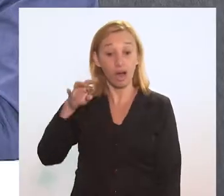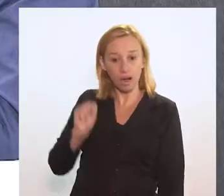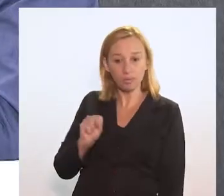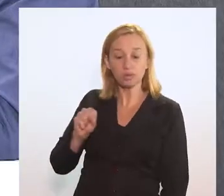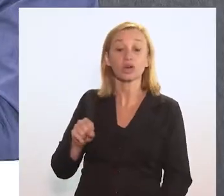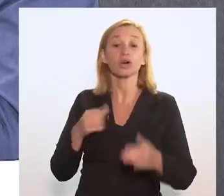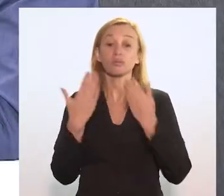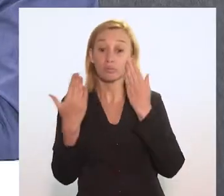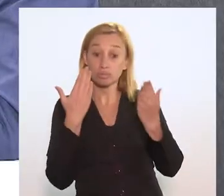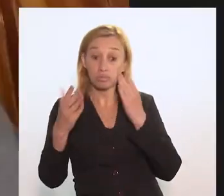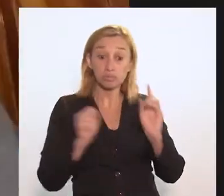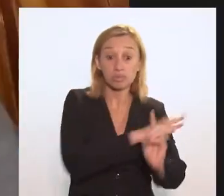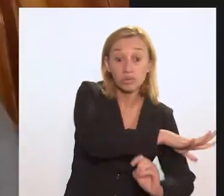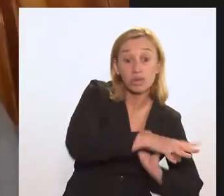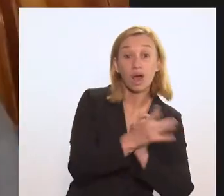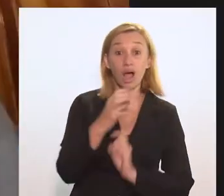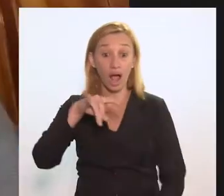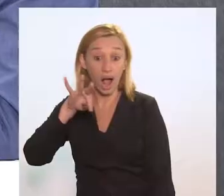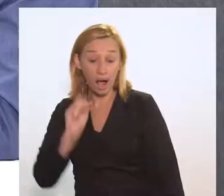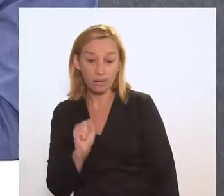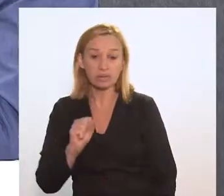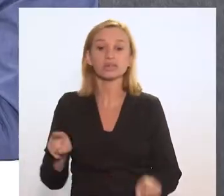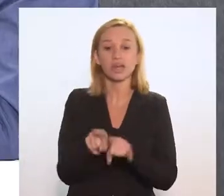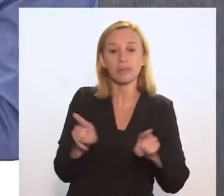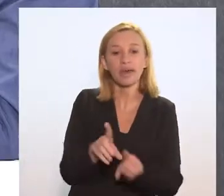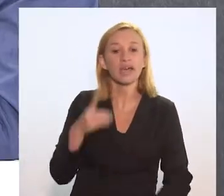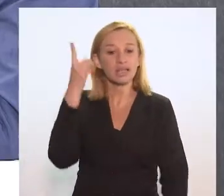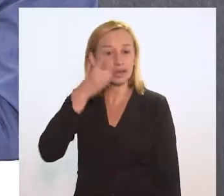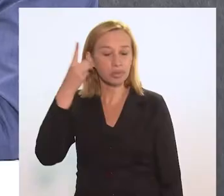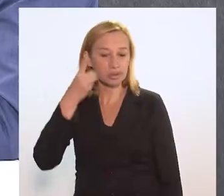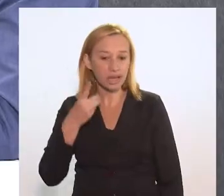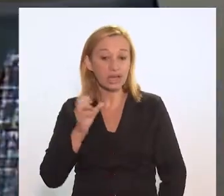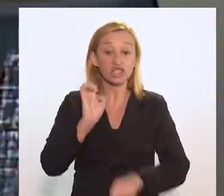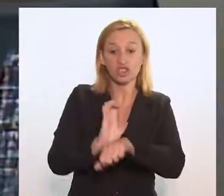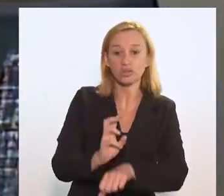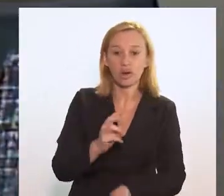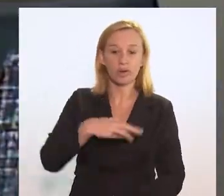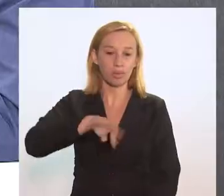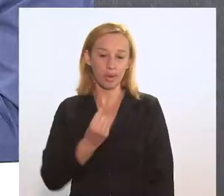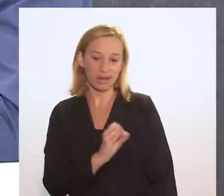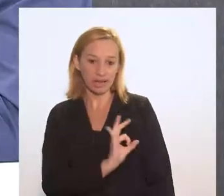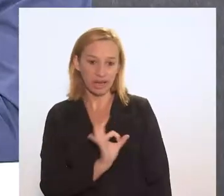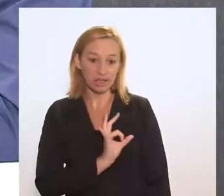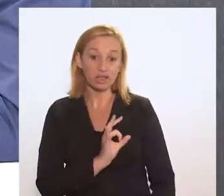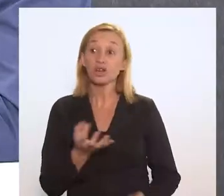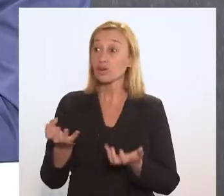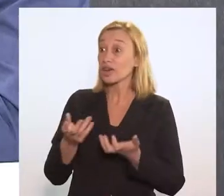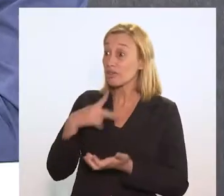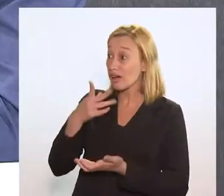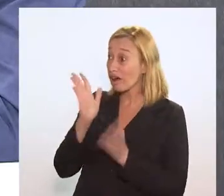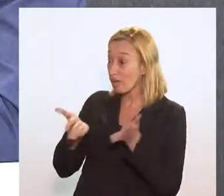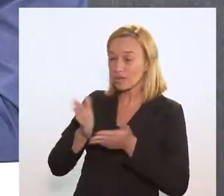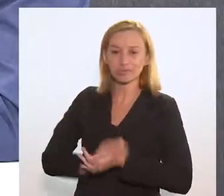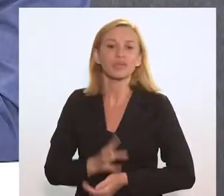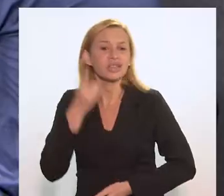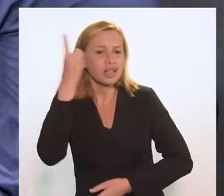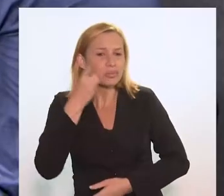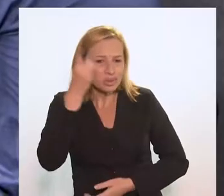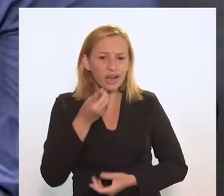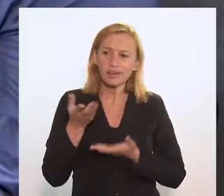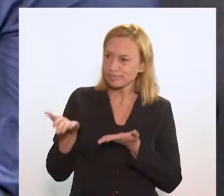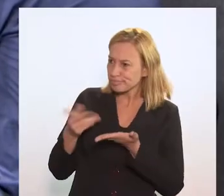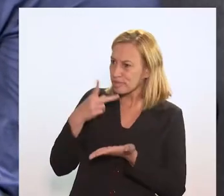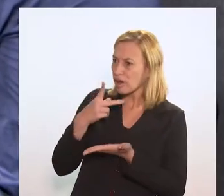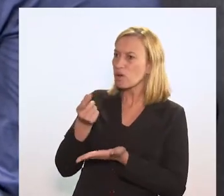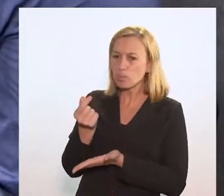com o psicólogo social Carlos Basília e com a deputada estadual Marta Rocha, para quem eu quero passar a palavra. Deputada,